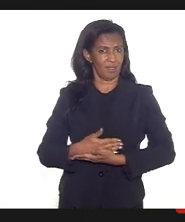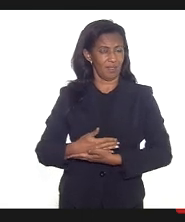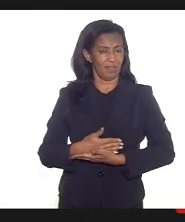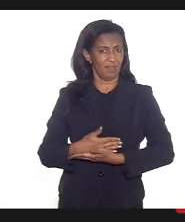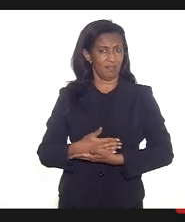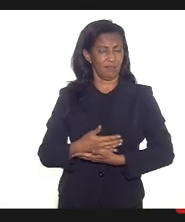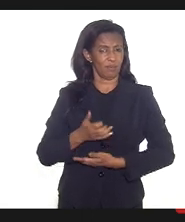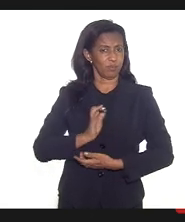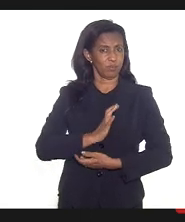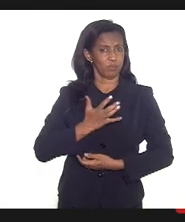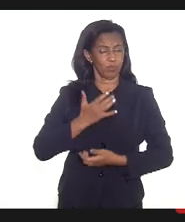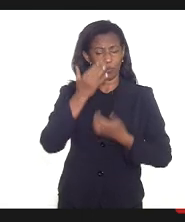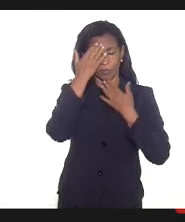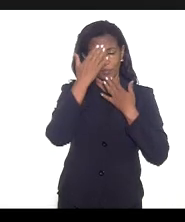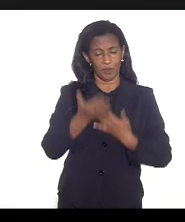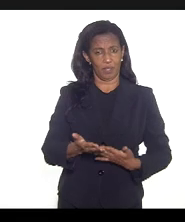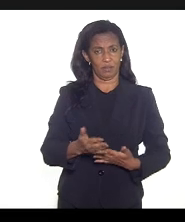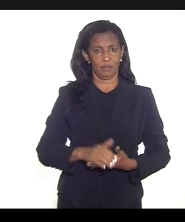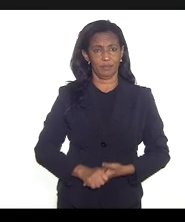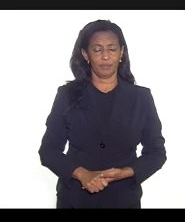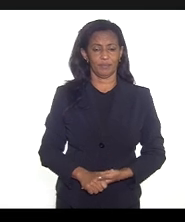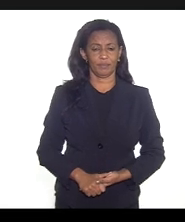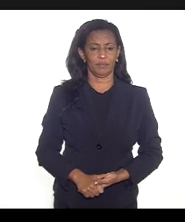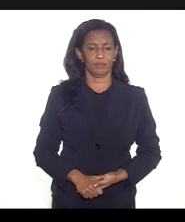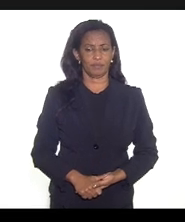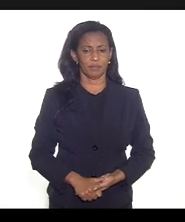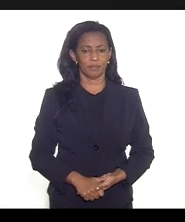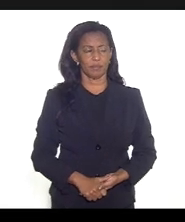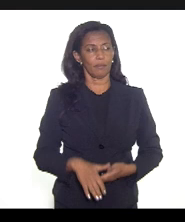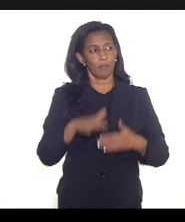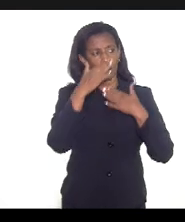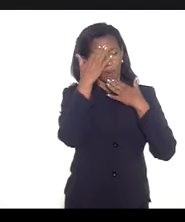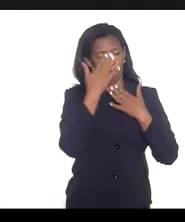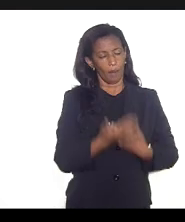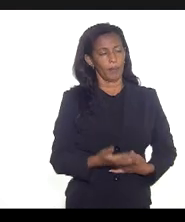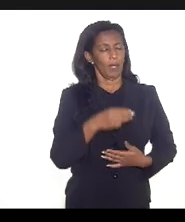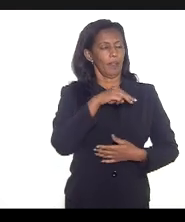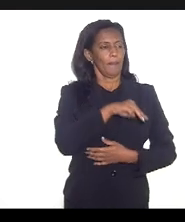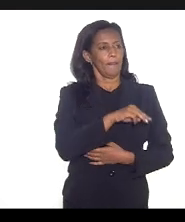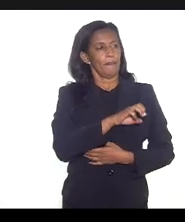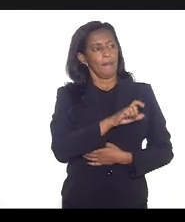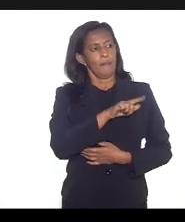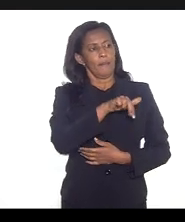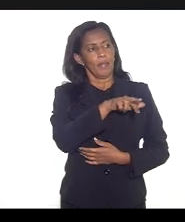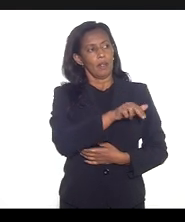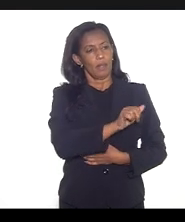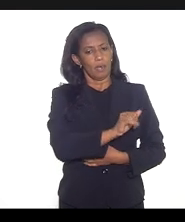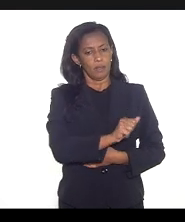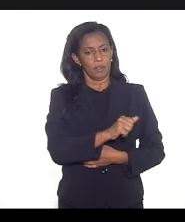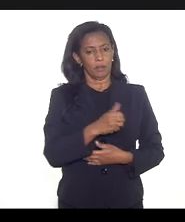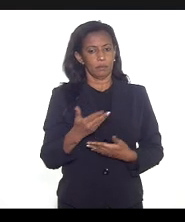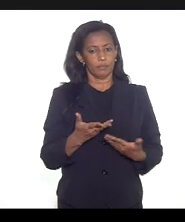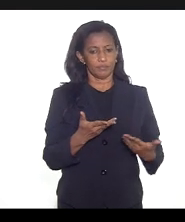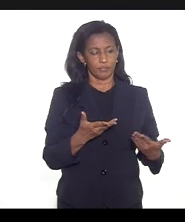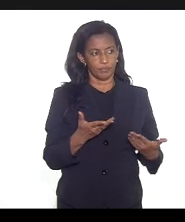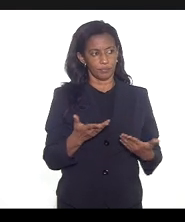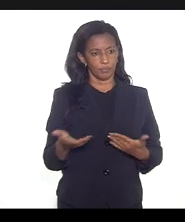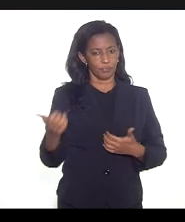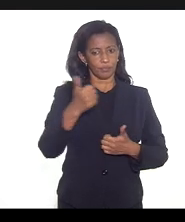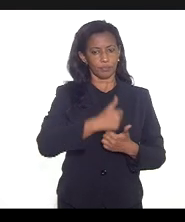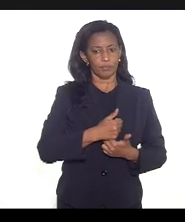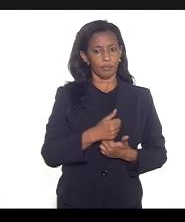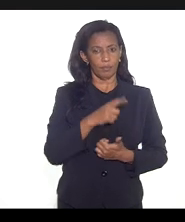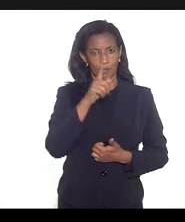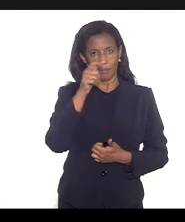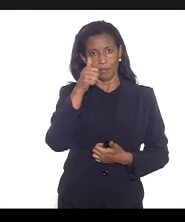evitável muito obrigada muito obrigada doutora melânia eu vou passar imediatamente para deputada